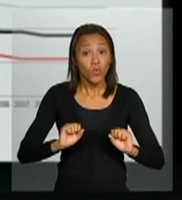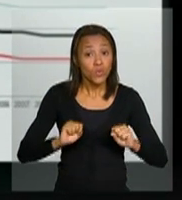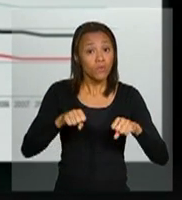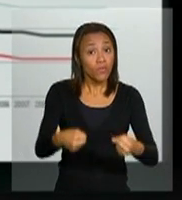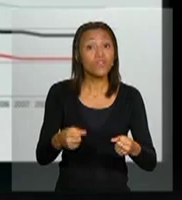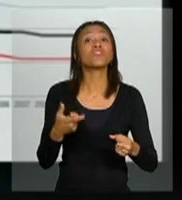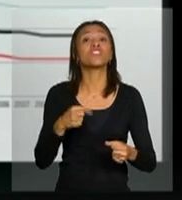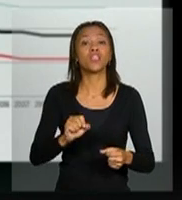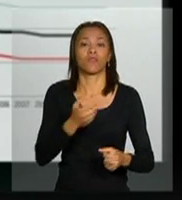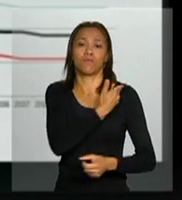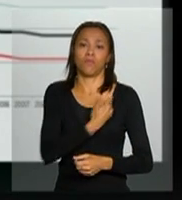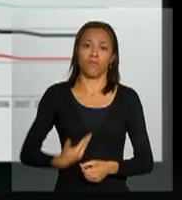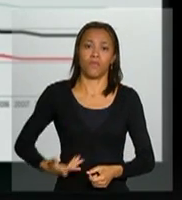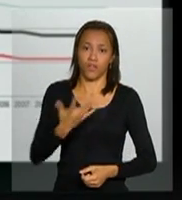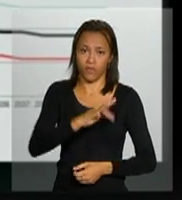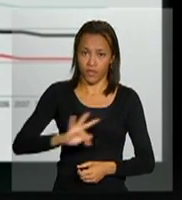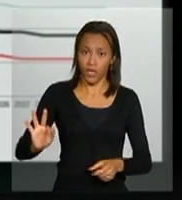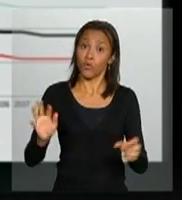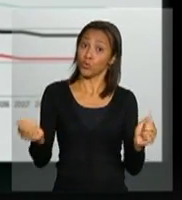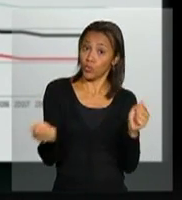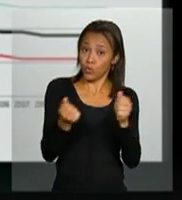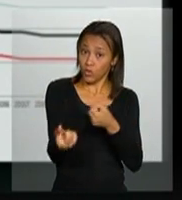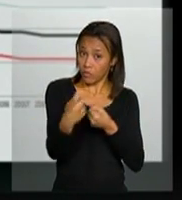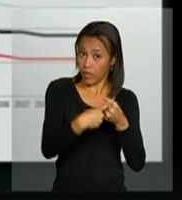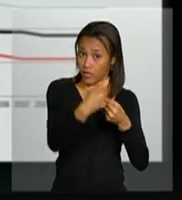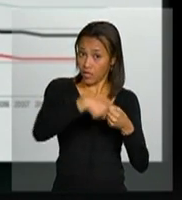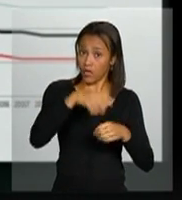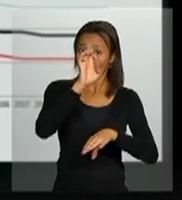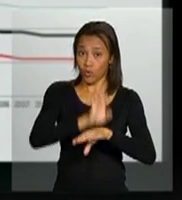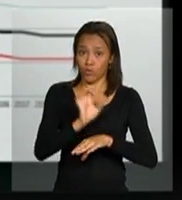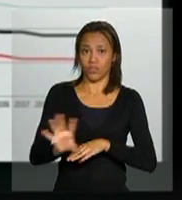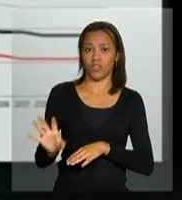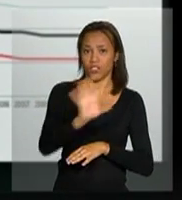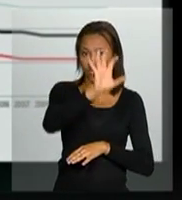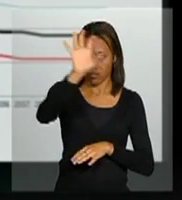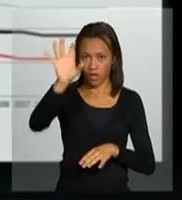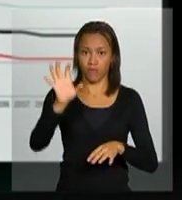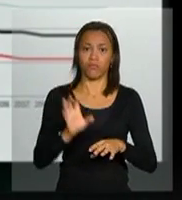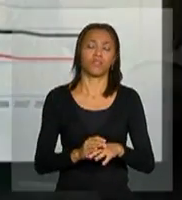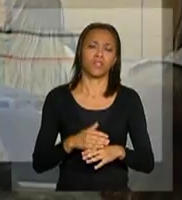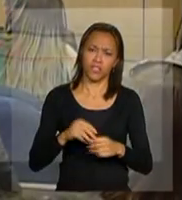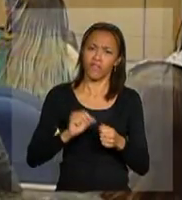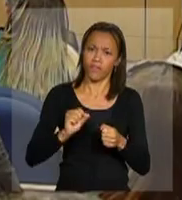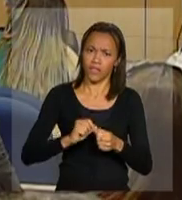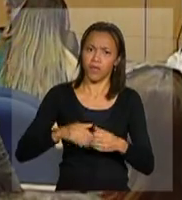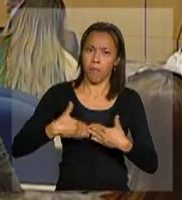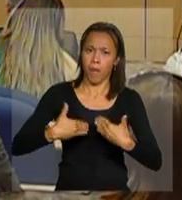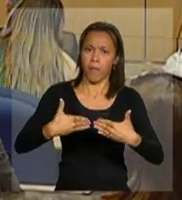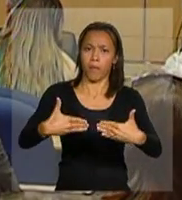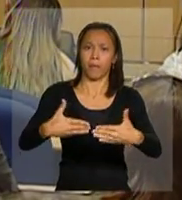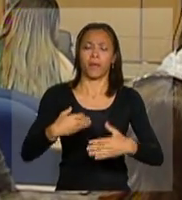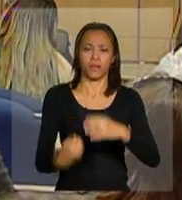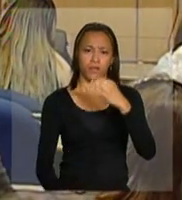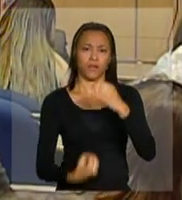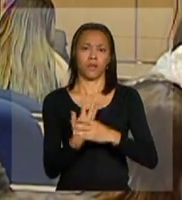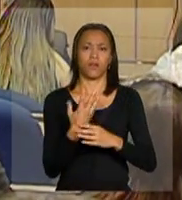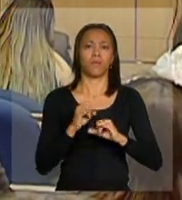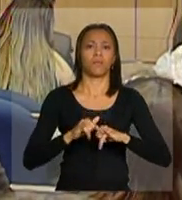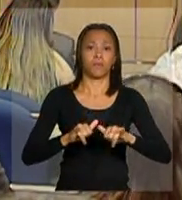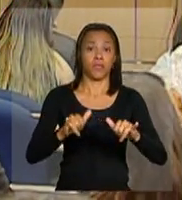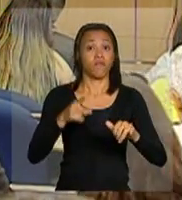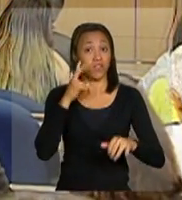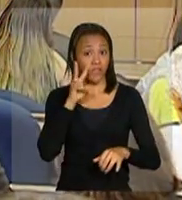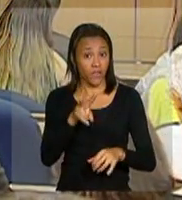que o governo federal, estados e municípios e sociedade civil vêm fazendo ao longo do tempo. Vale a pena ressaltar a queda